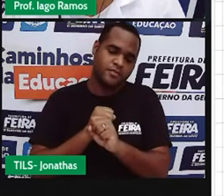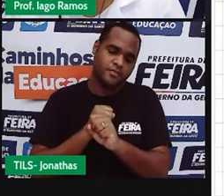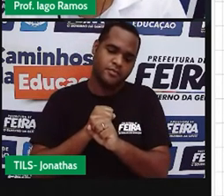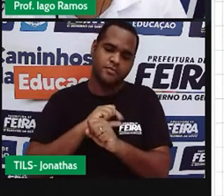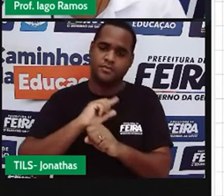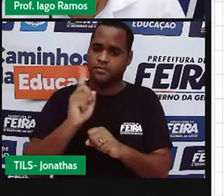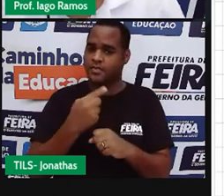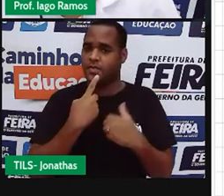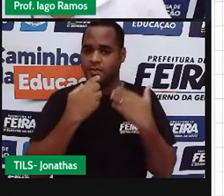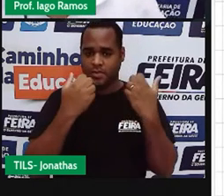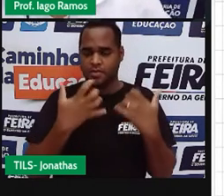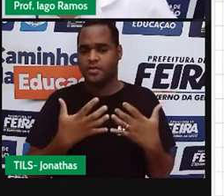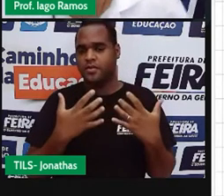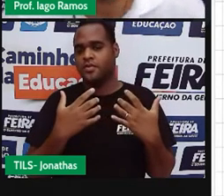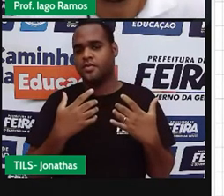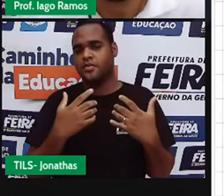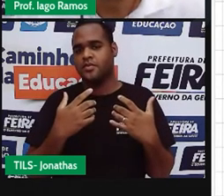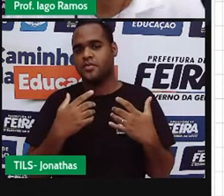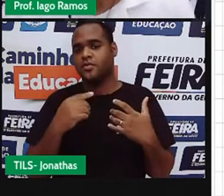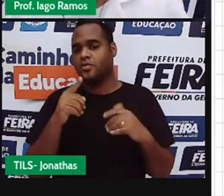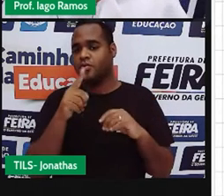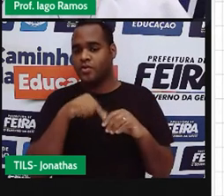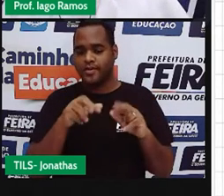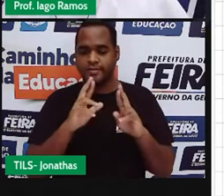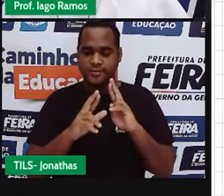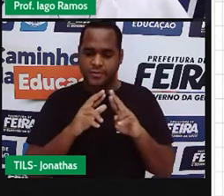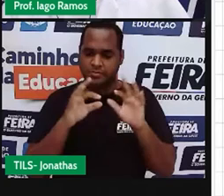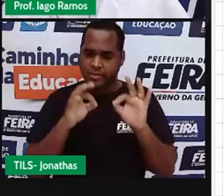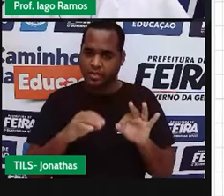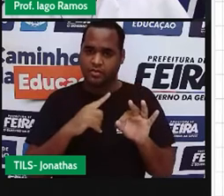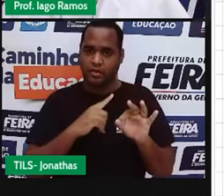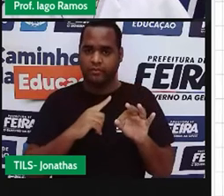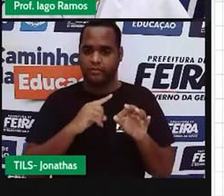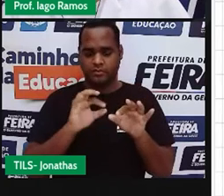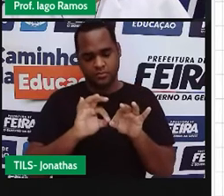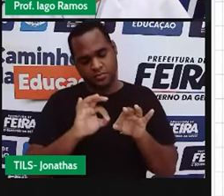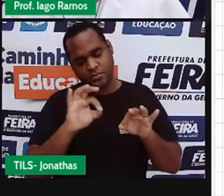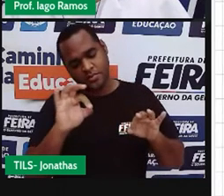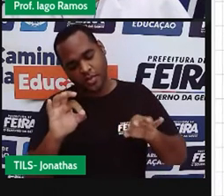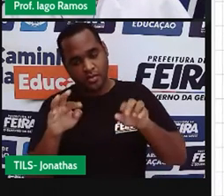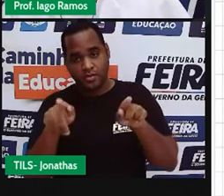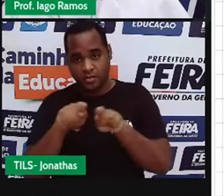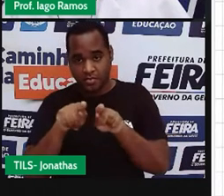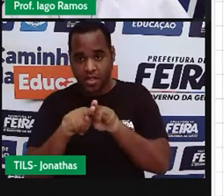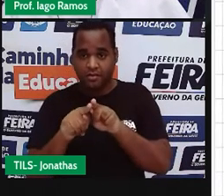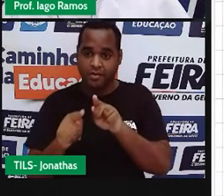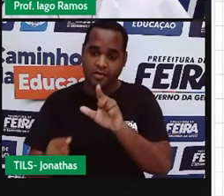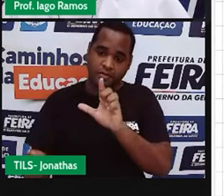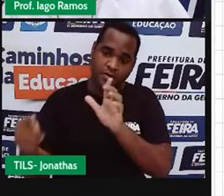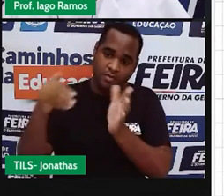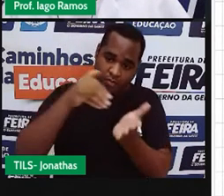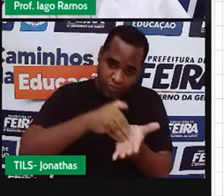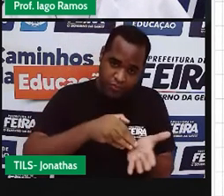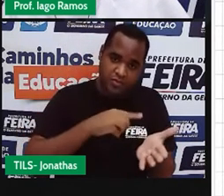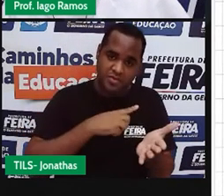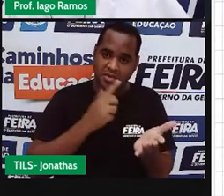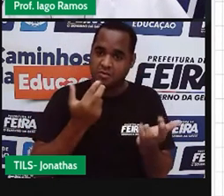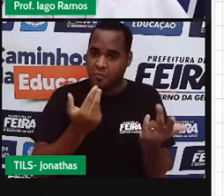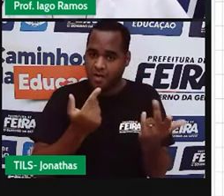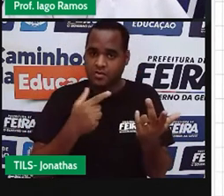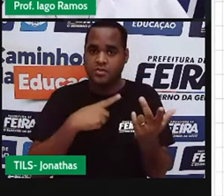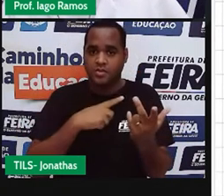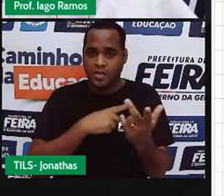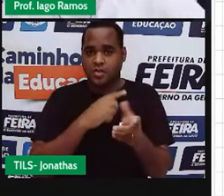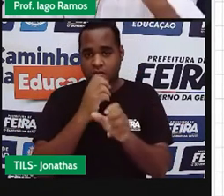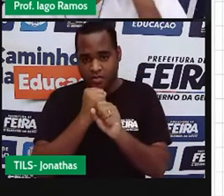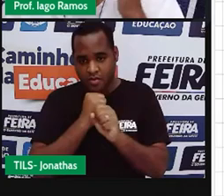onde isso vai acontecer? A distância dele até esse vai ser a mesma distância